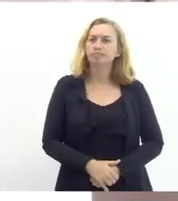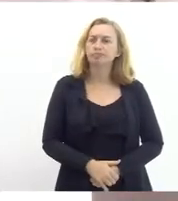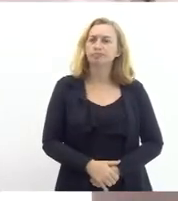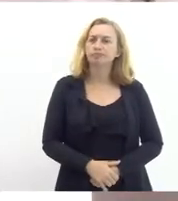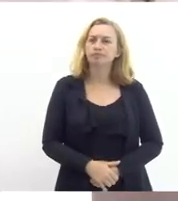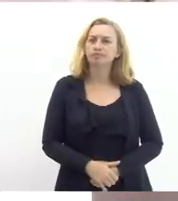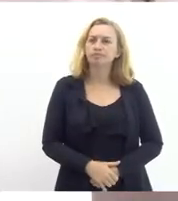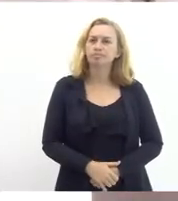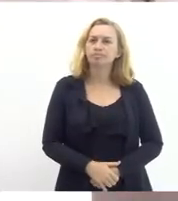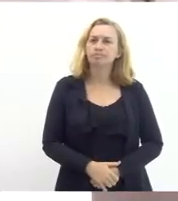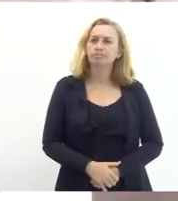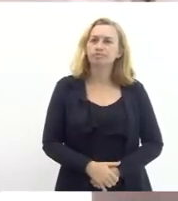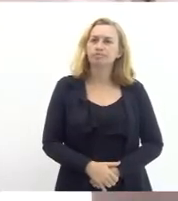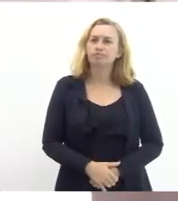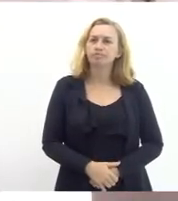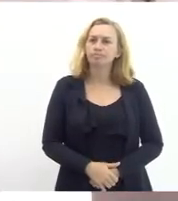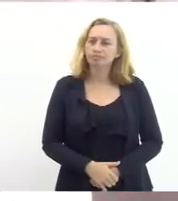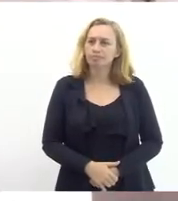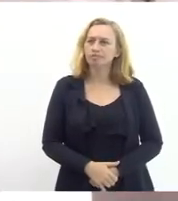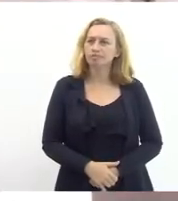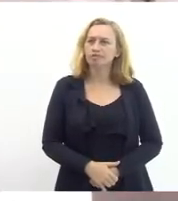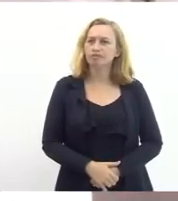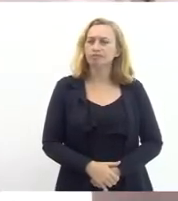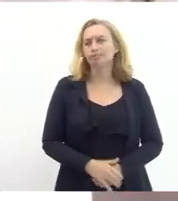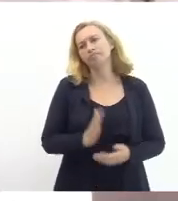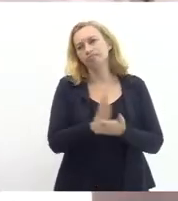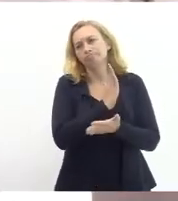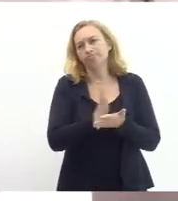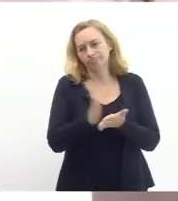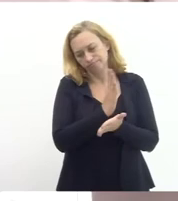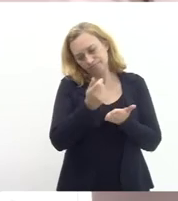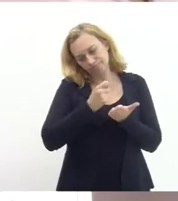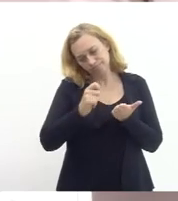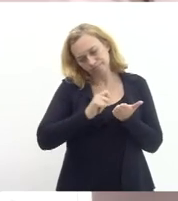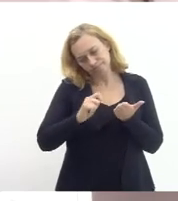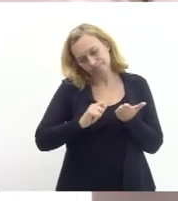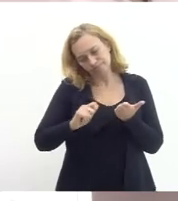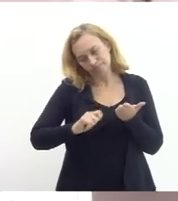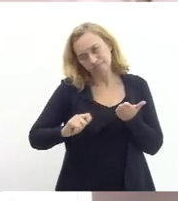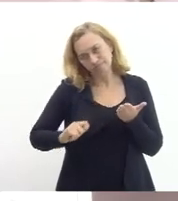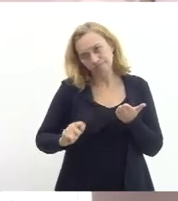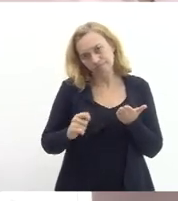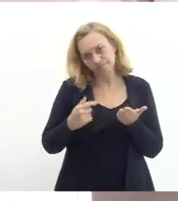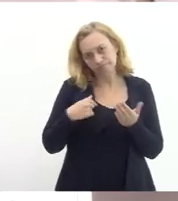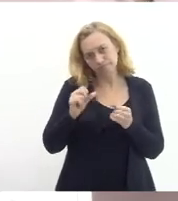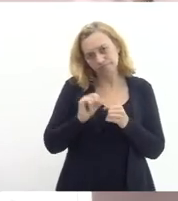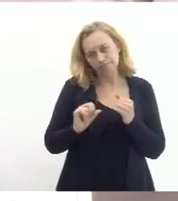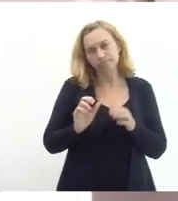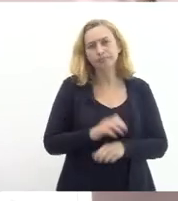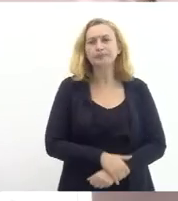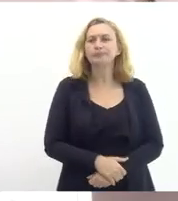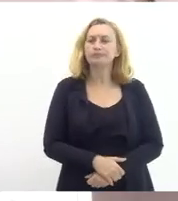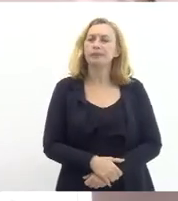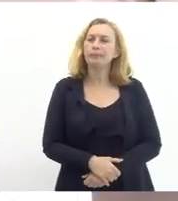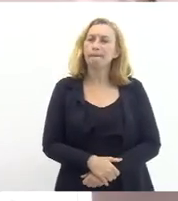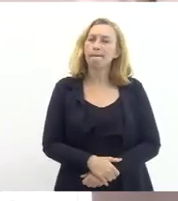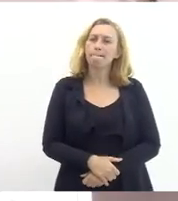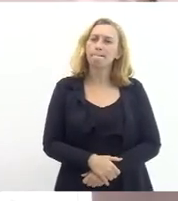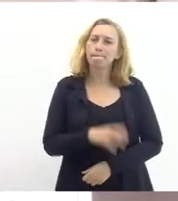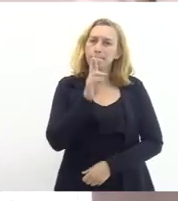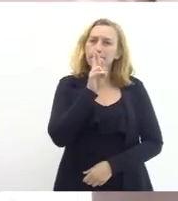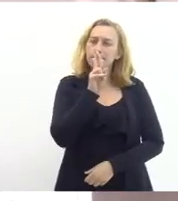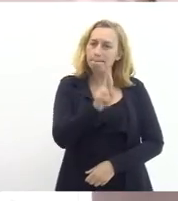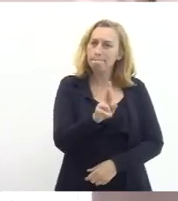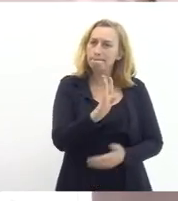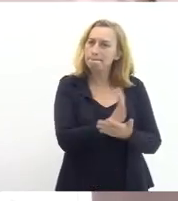eu fiz algumas anotações aqui para para dar uma resposta